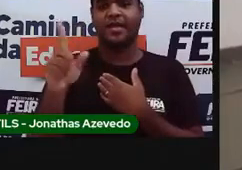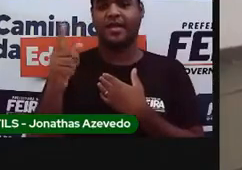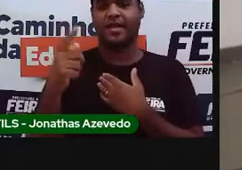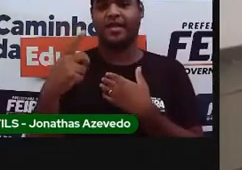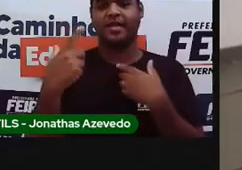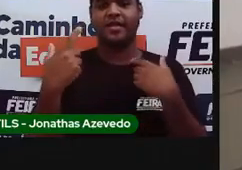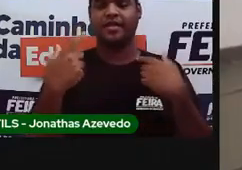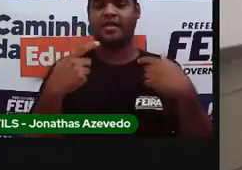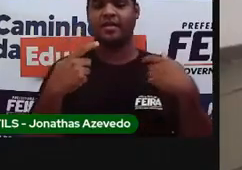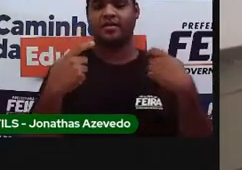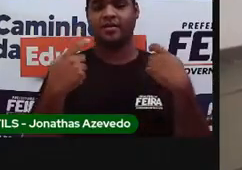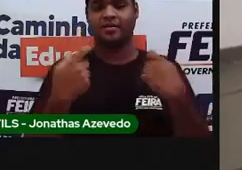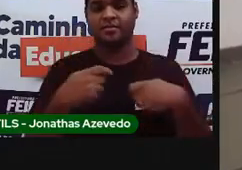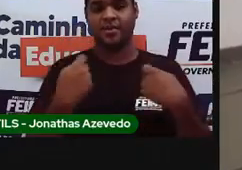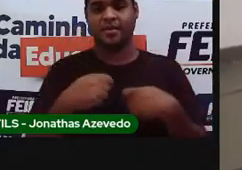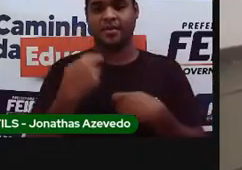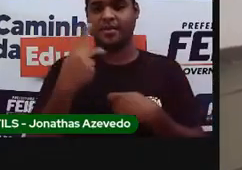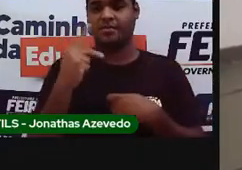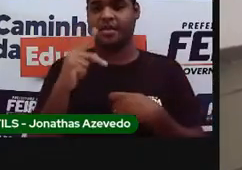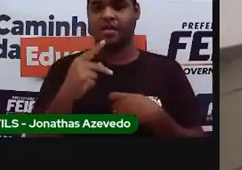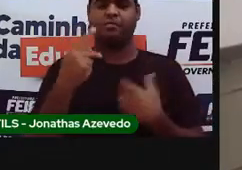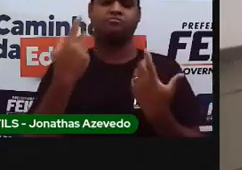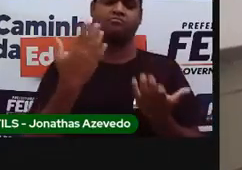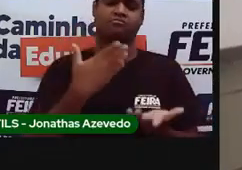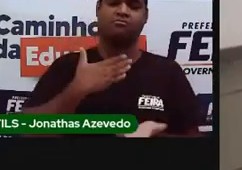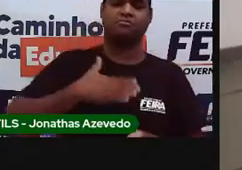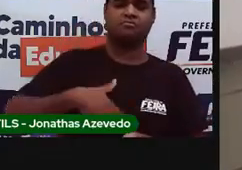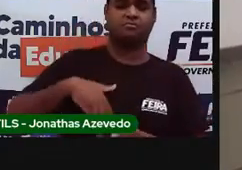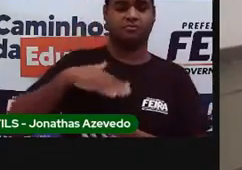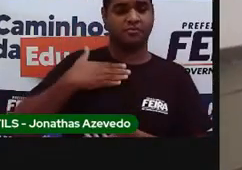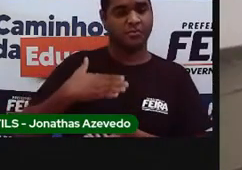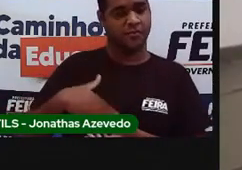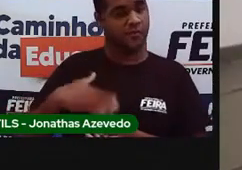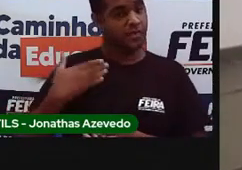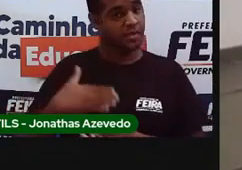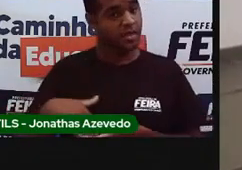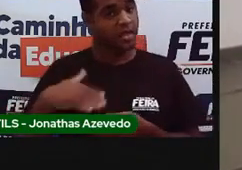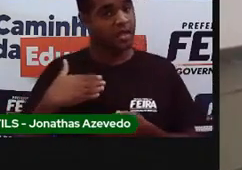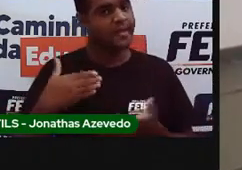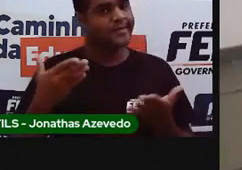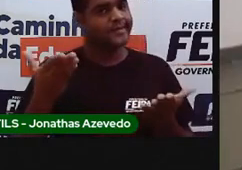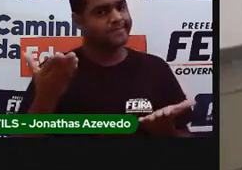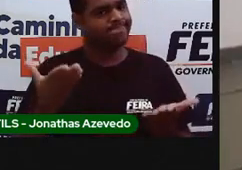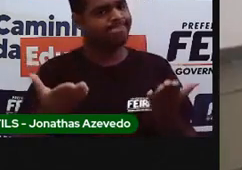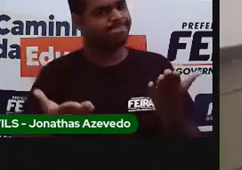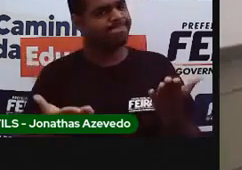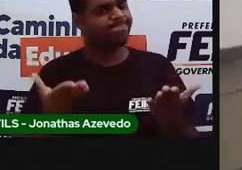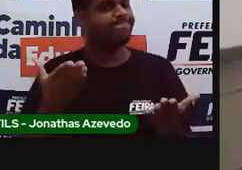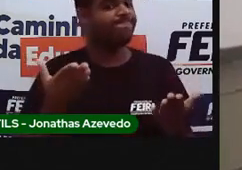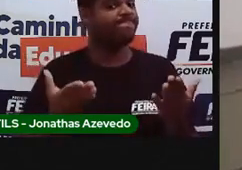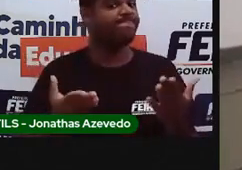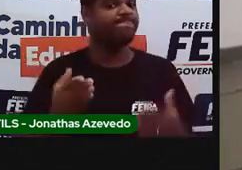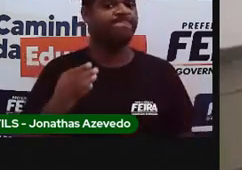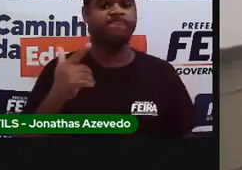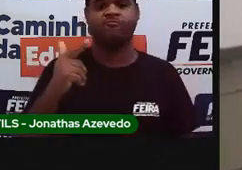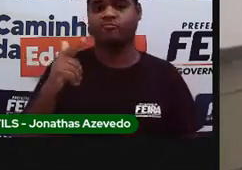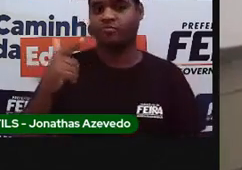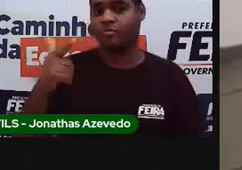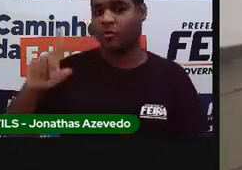ela tem das formas leves, das formas moderadas, e tem as